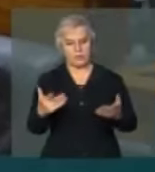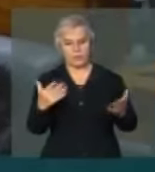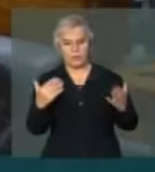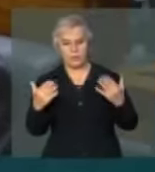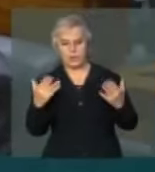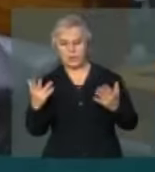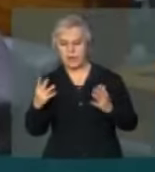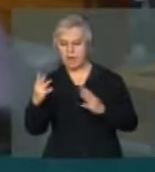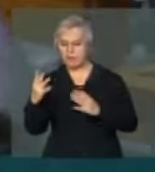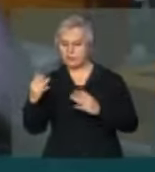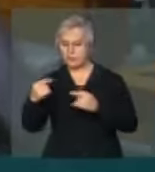partido. Obrigado, senhor presidente.